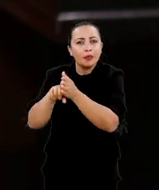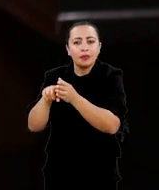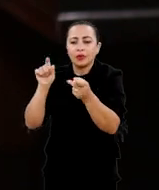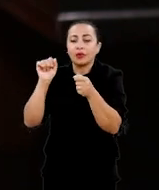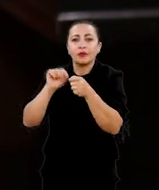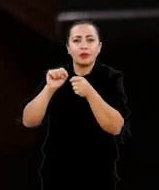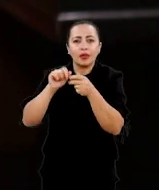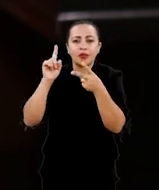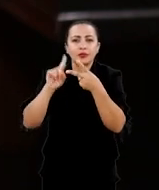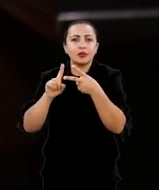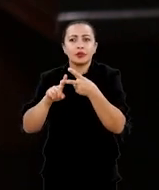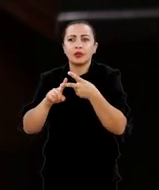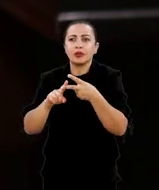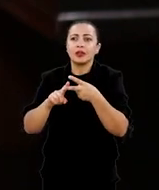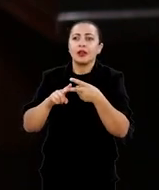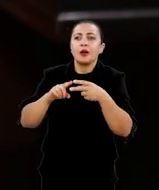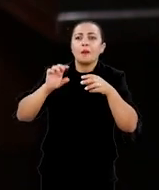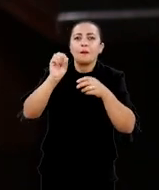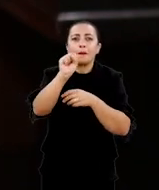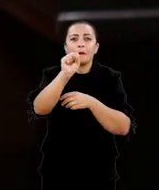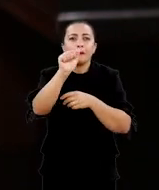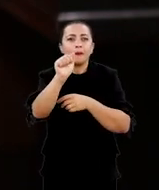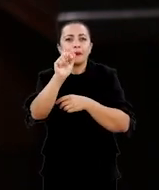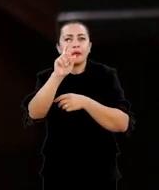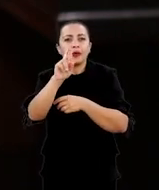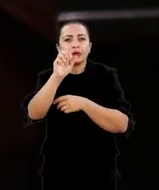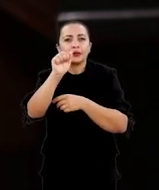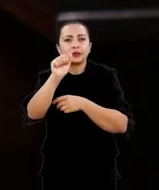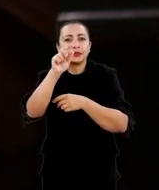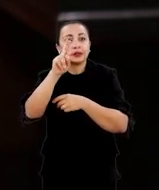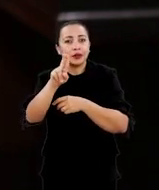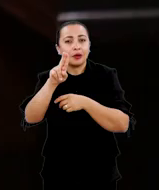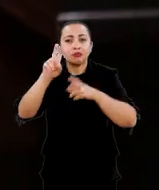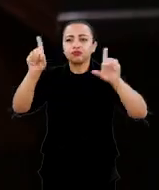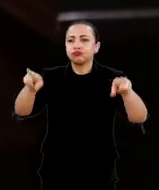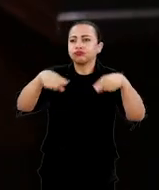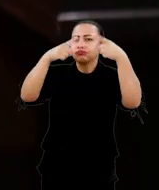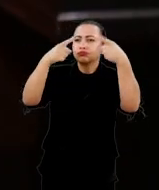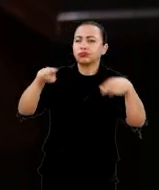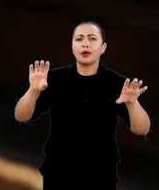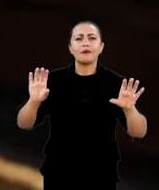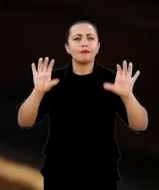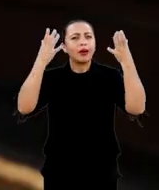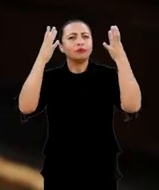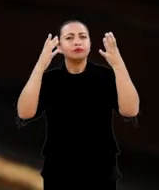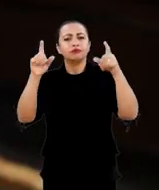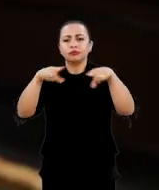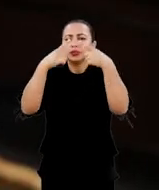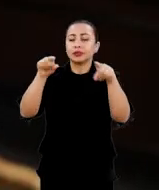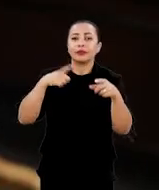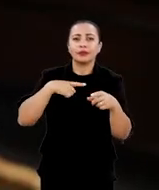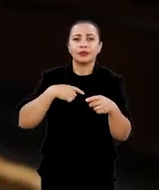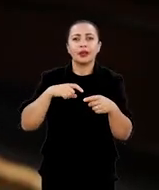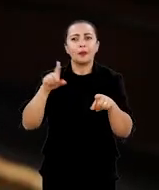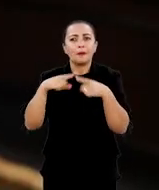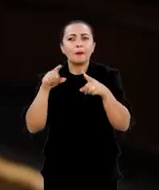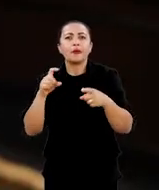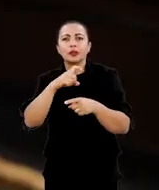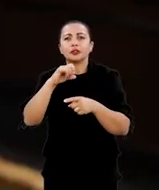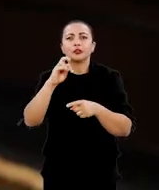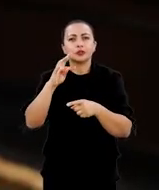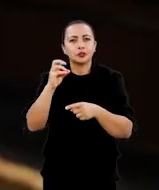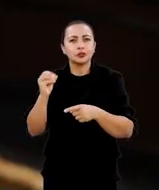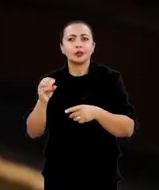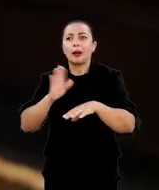fazer um sarau ou um show musical melhor dizendo tem uma música de Xisto que